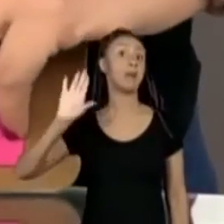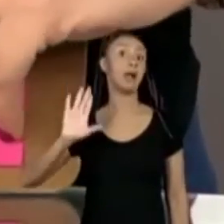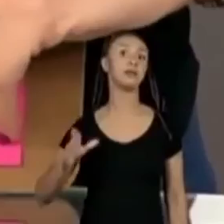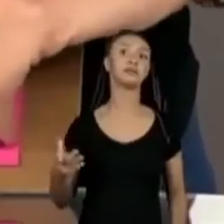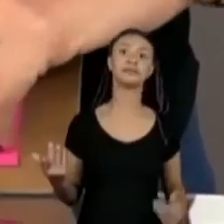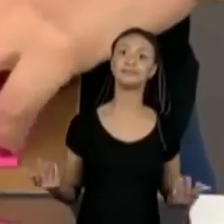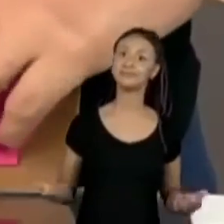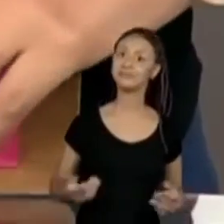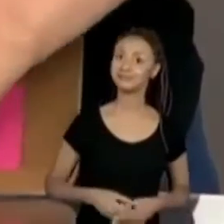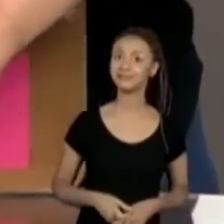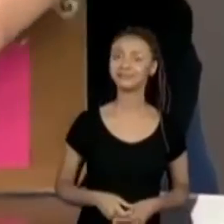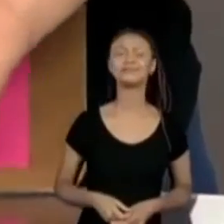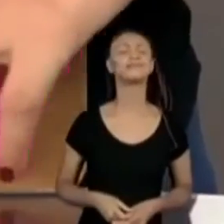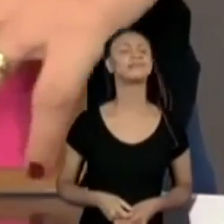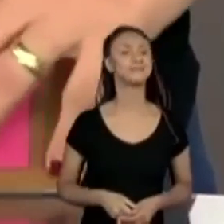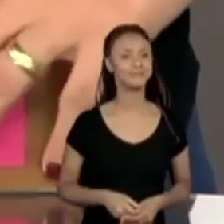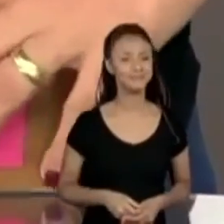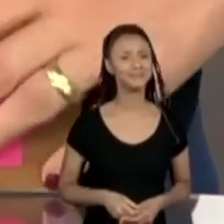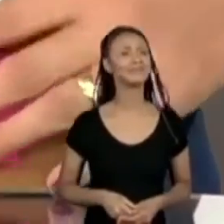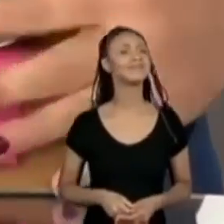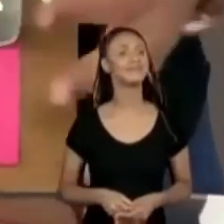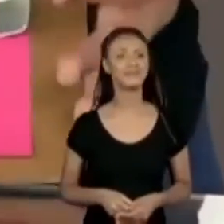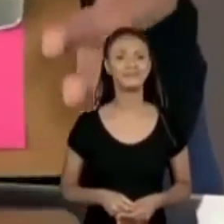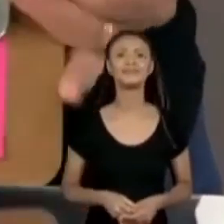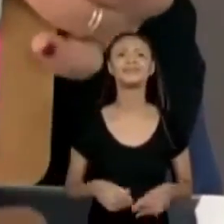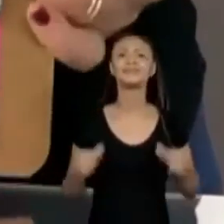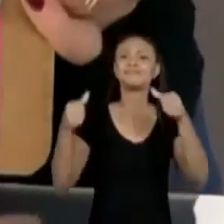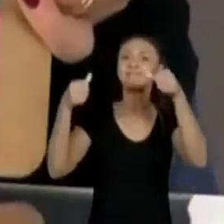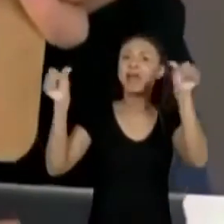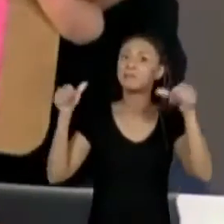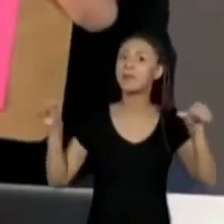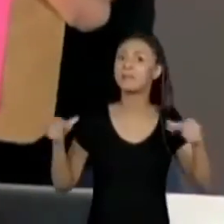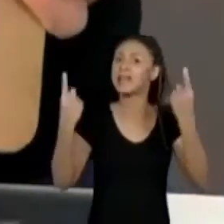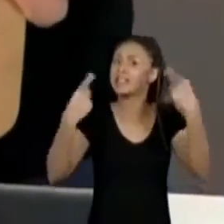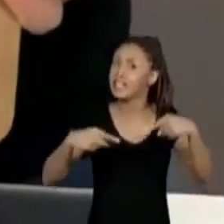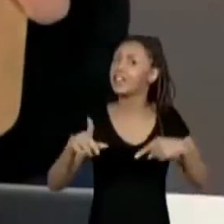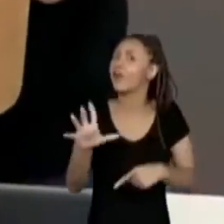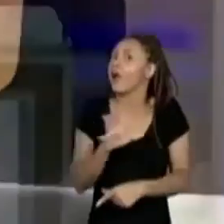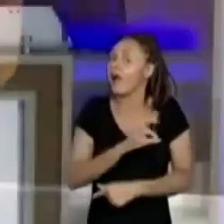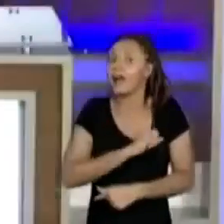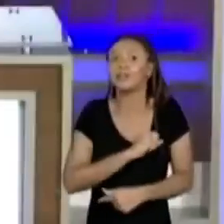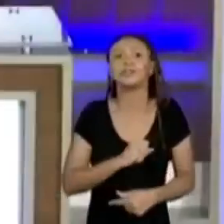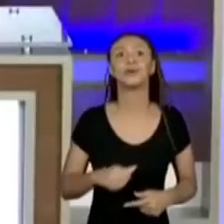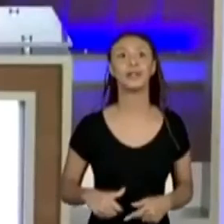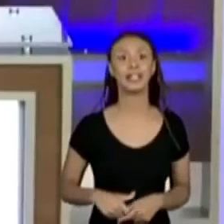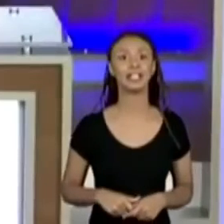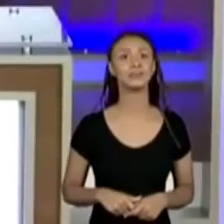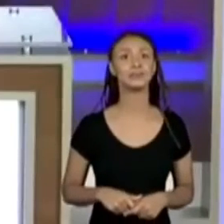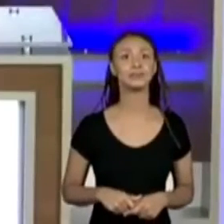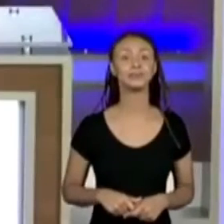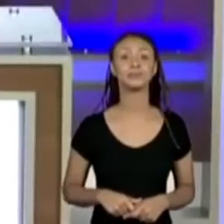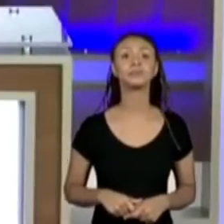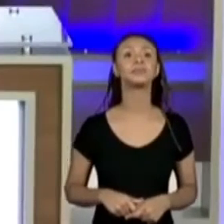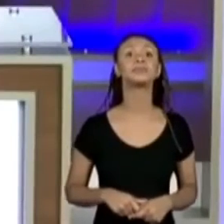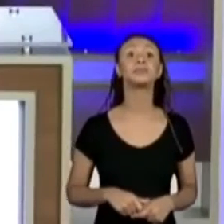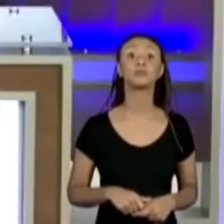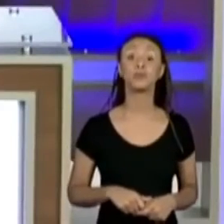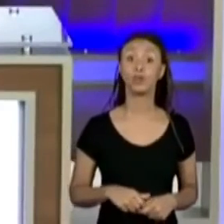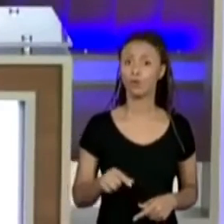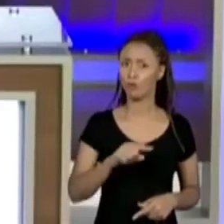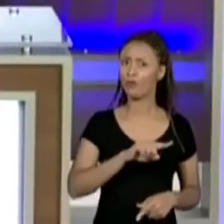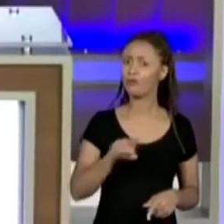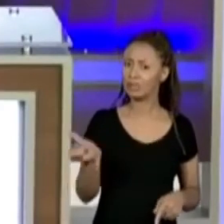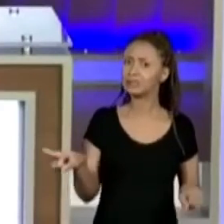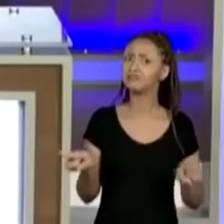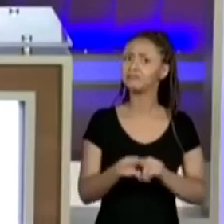pessoal. Adorei colocar esse desafio para vocês aqui das fitinhas. E vocês podem